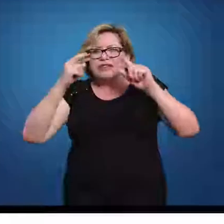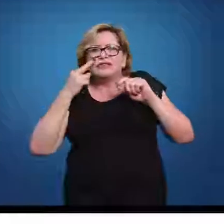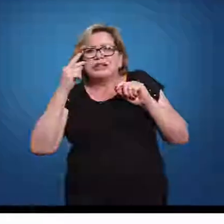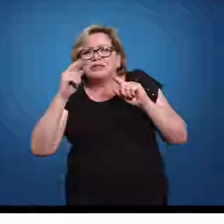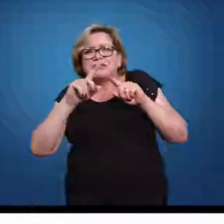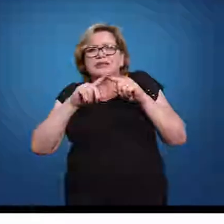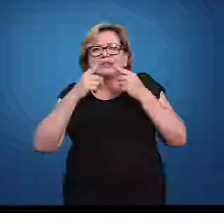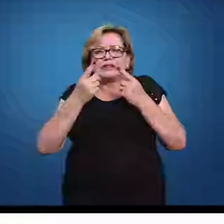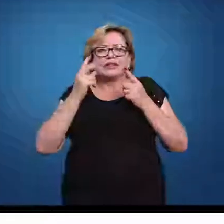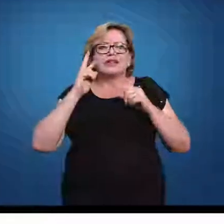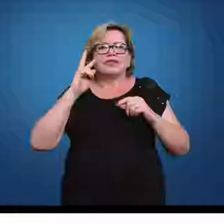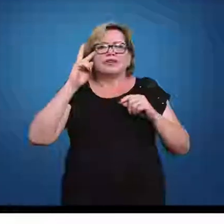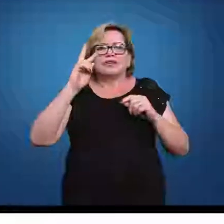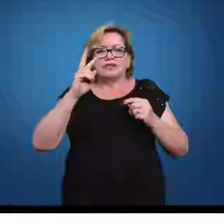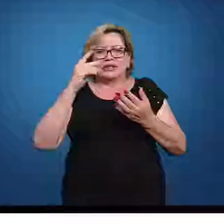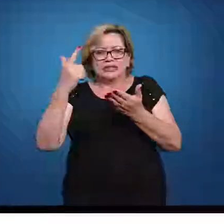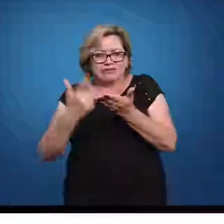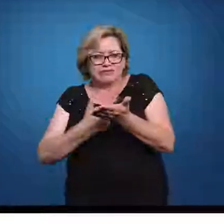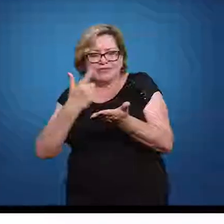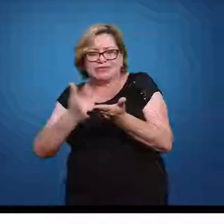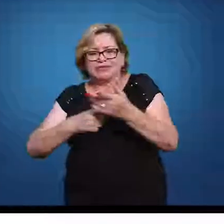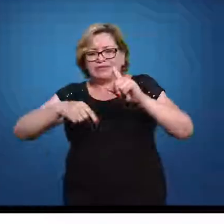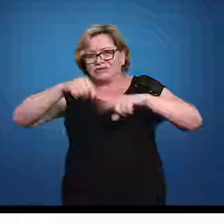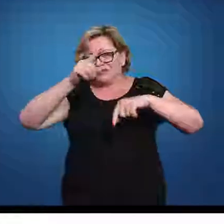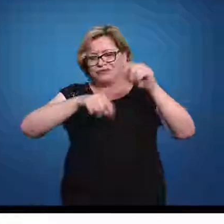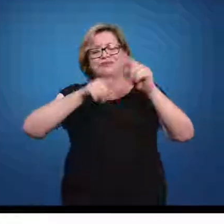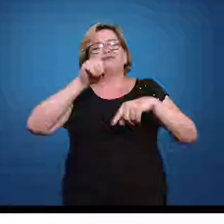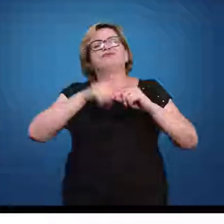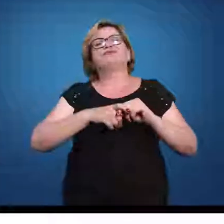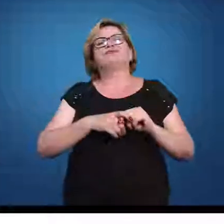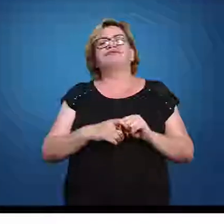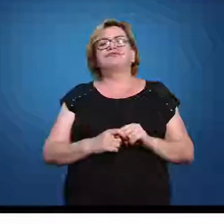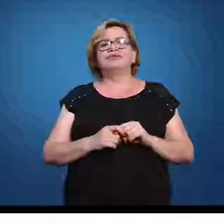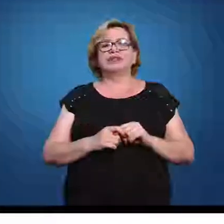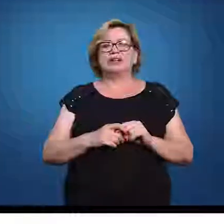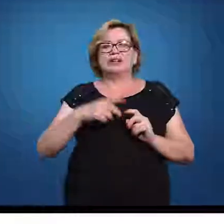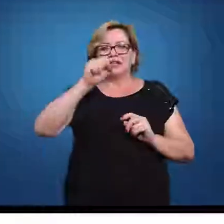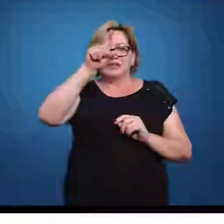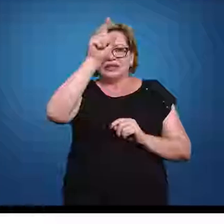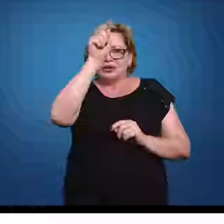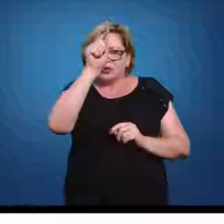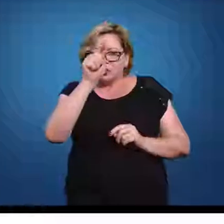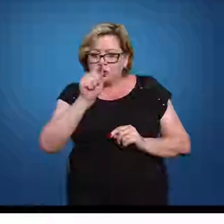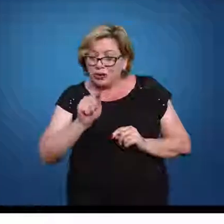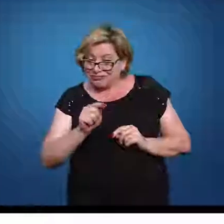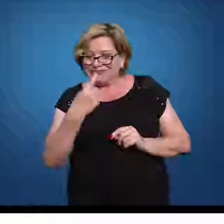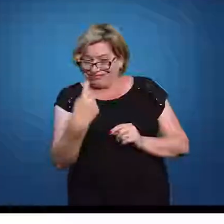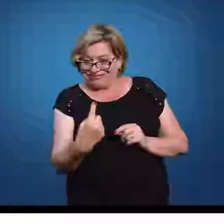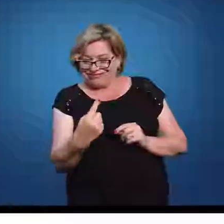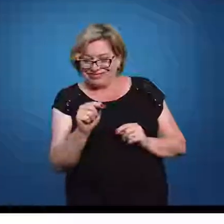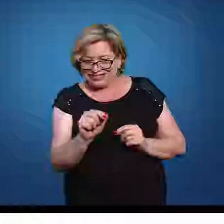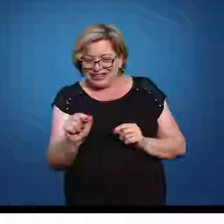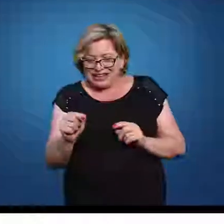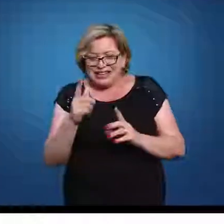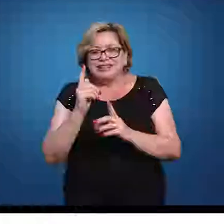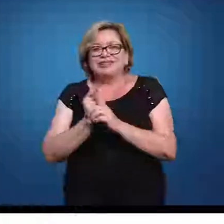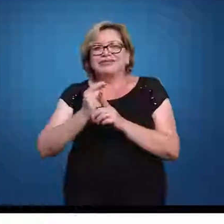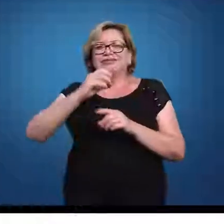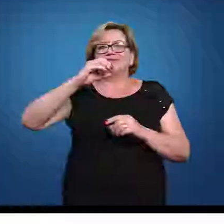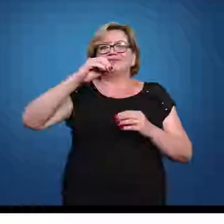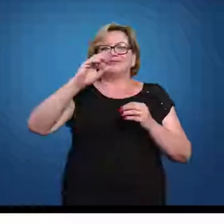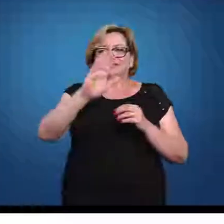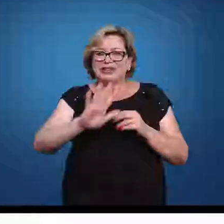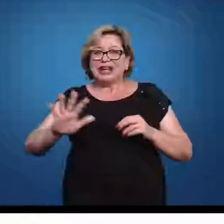ver, obviamente, quando cada um tiver com o seu material lá. Então, se você descer até o número 1, você vai encontrar